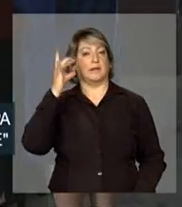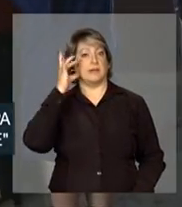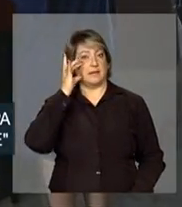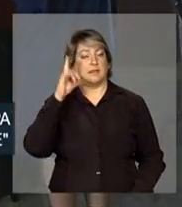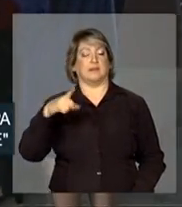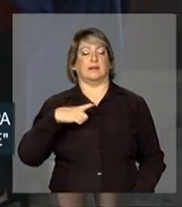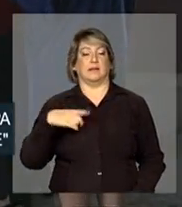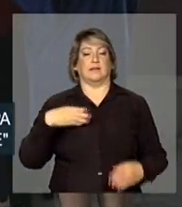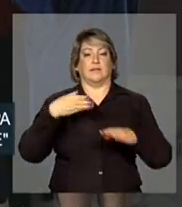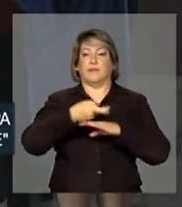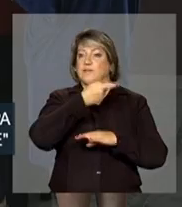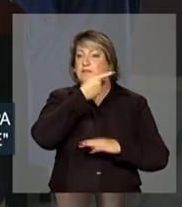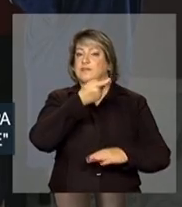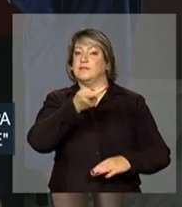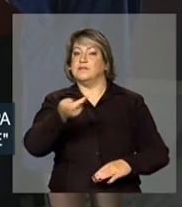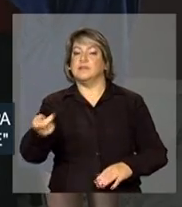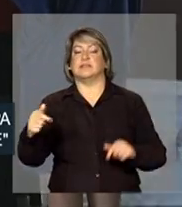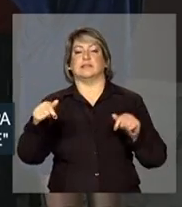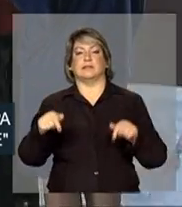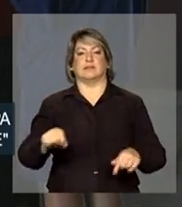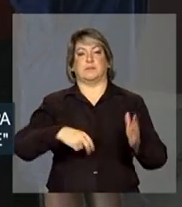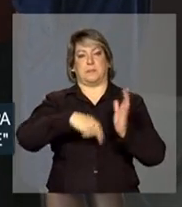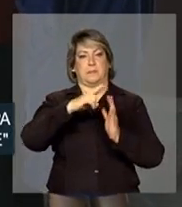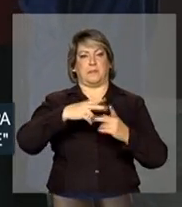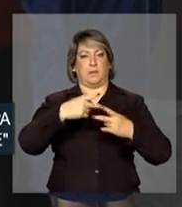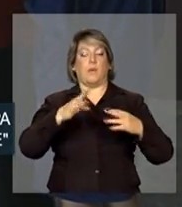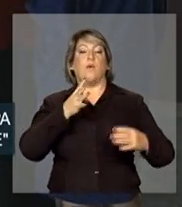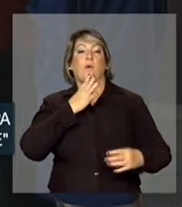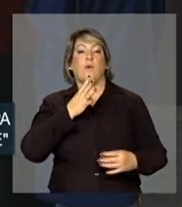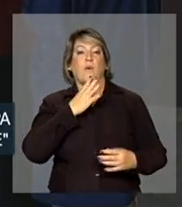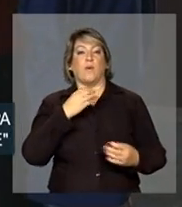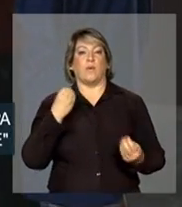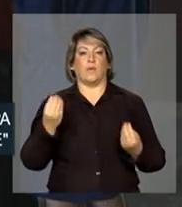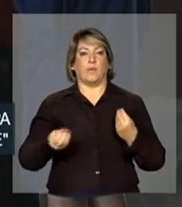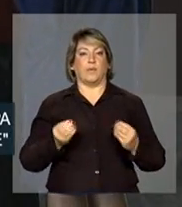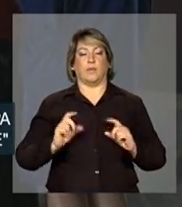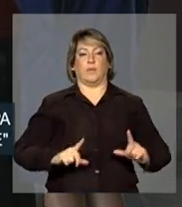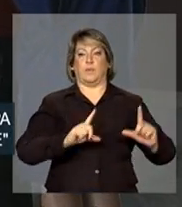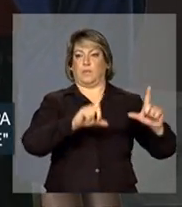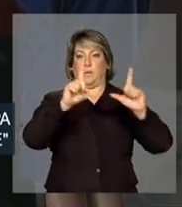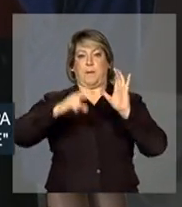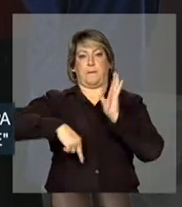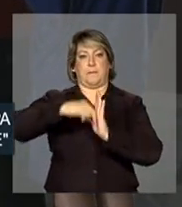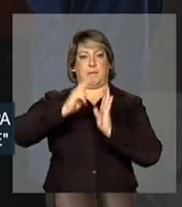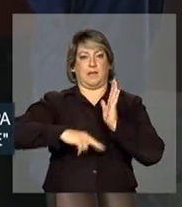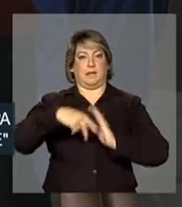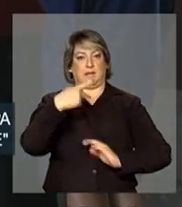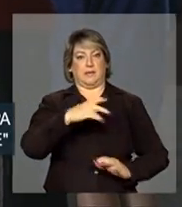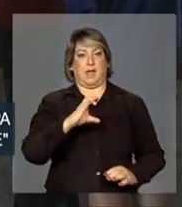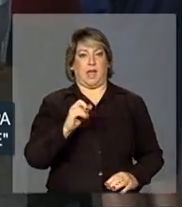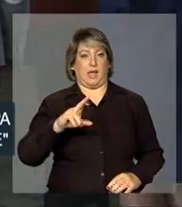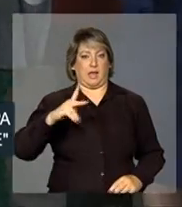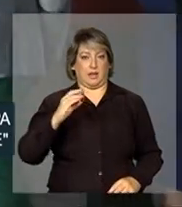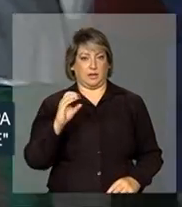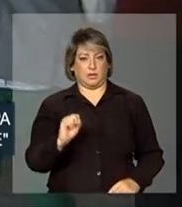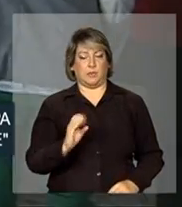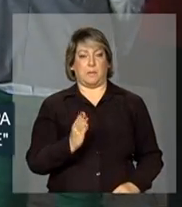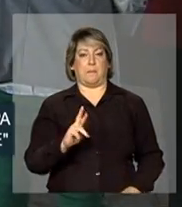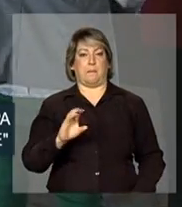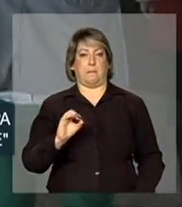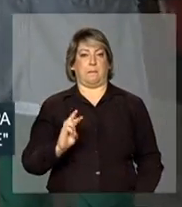Dilma Rousseff, que neste momento está conhecendo as obras de Carlinhos Brau.